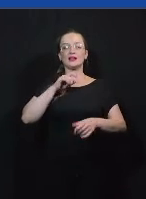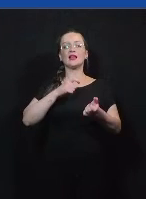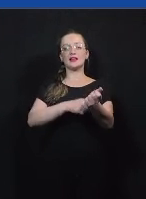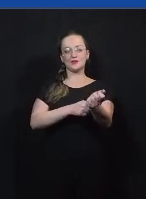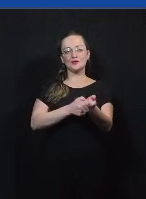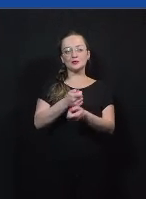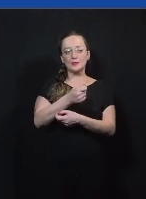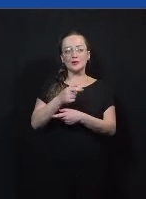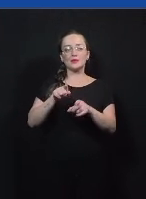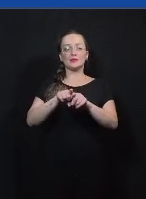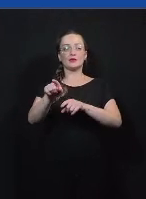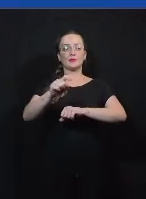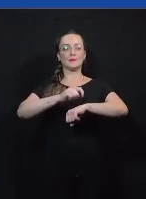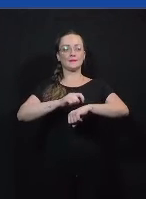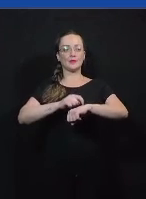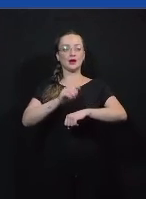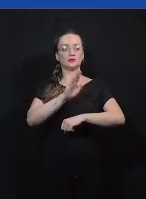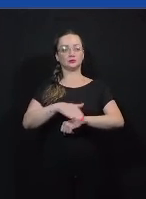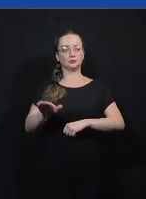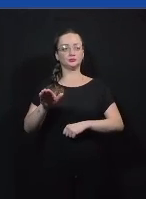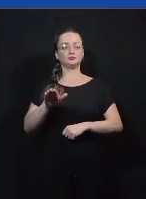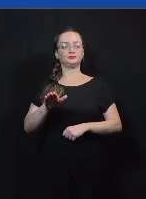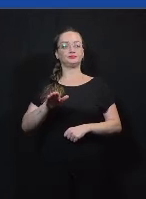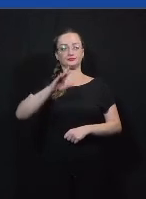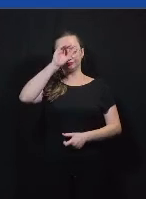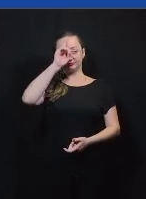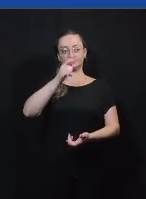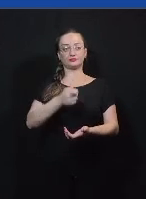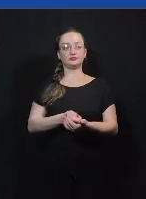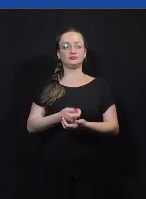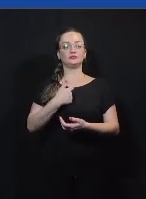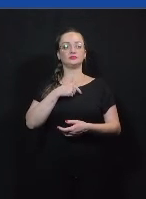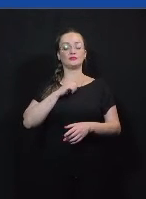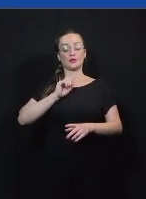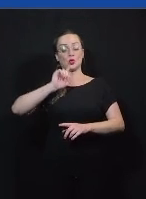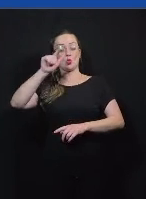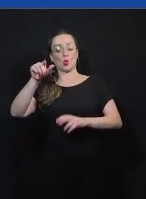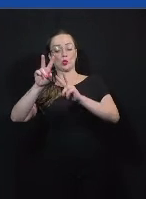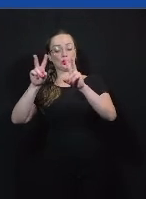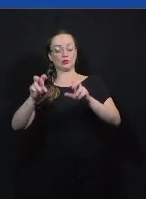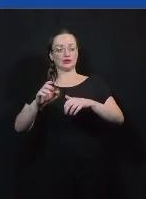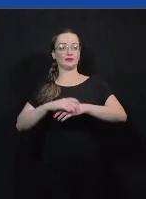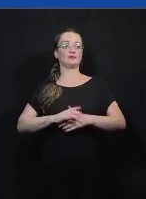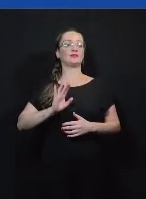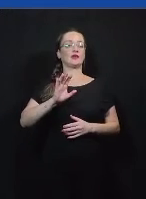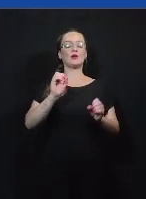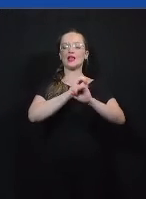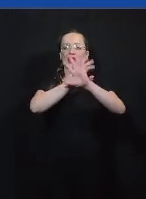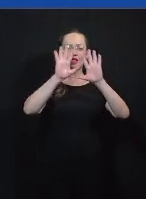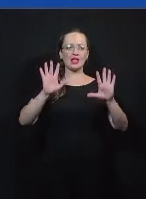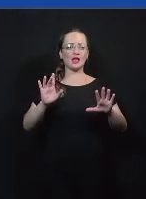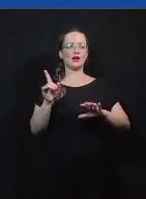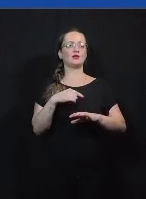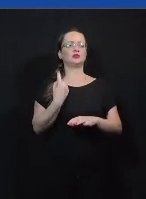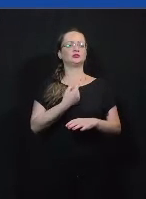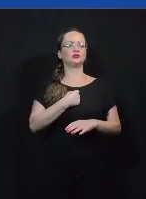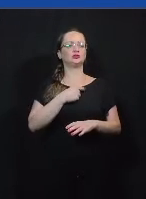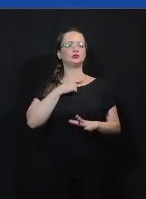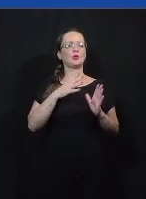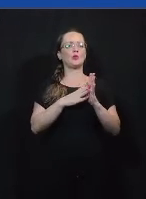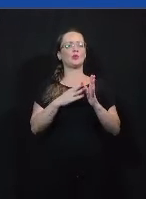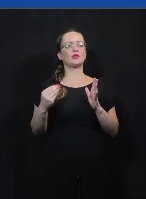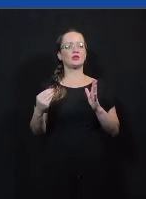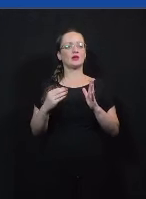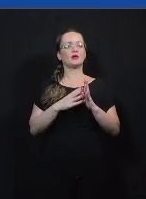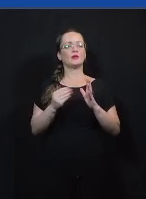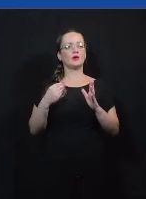e também é nesse momento que os alunos decidem o próximo tema então deixando bem claro esse é um modelo que o aluno